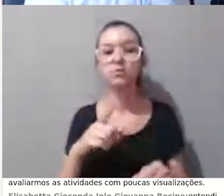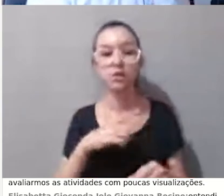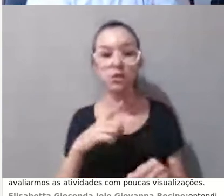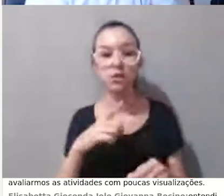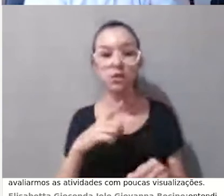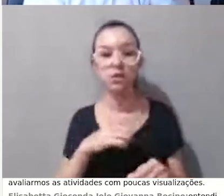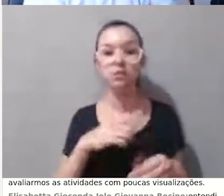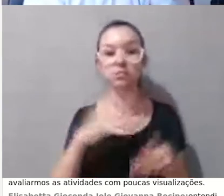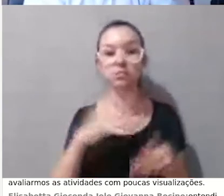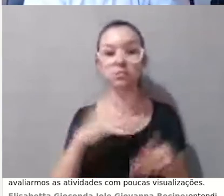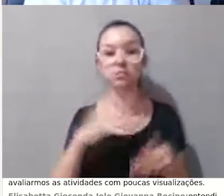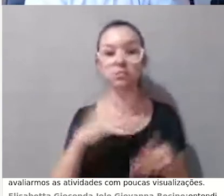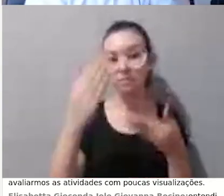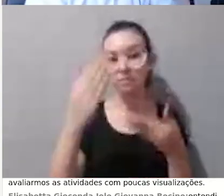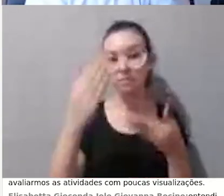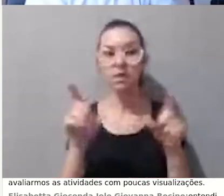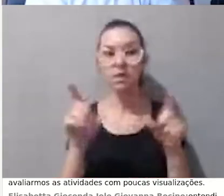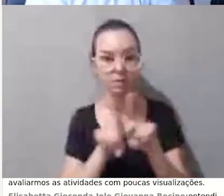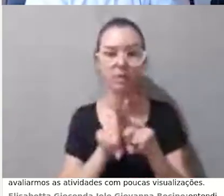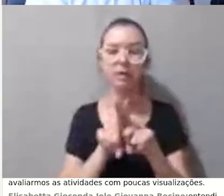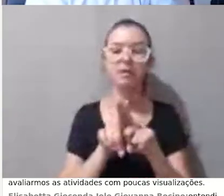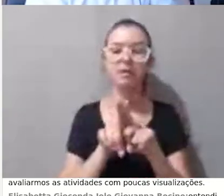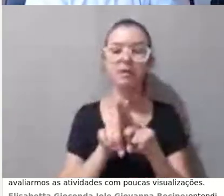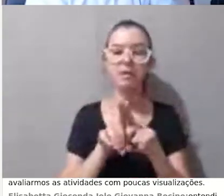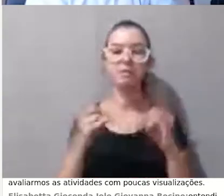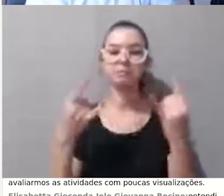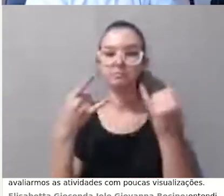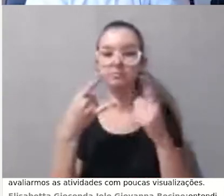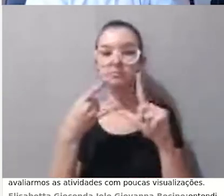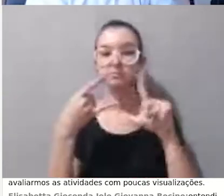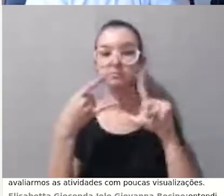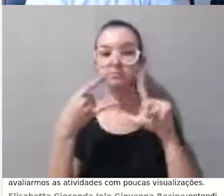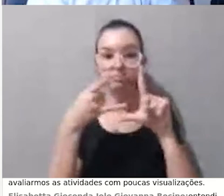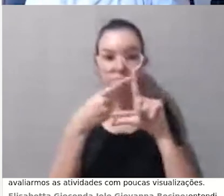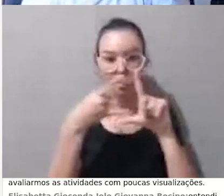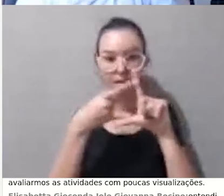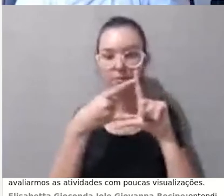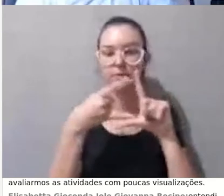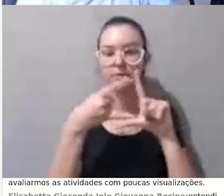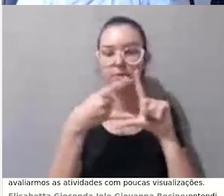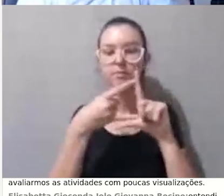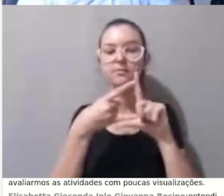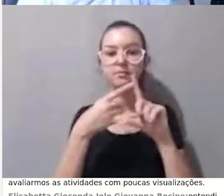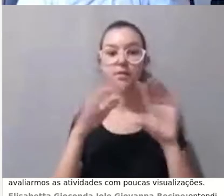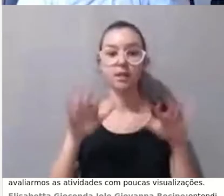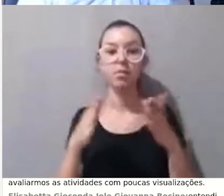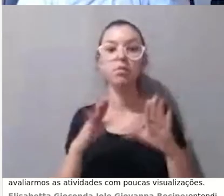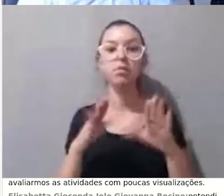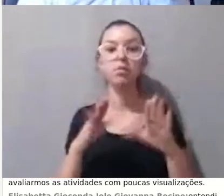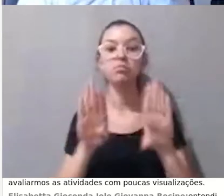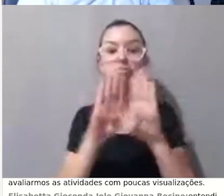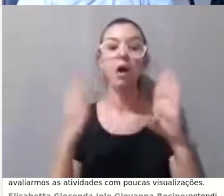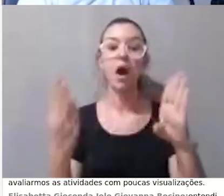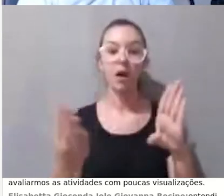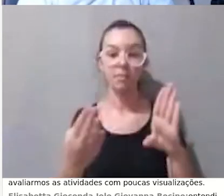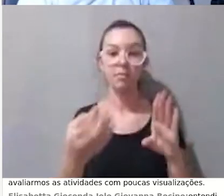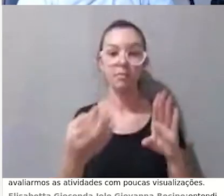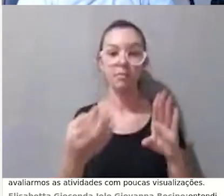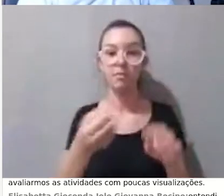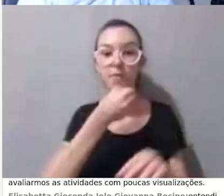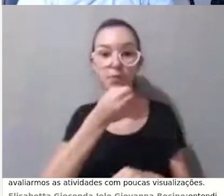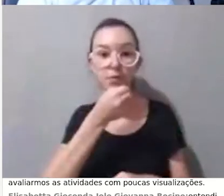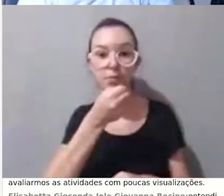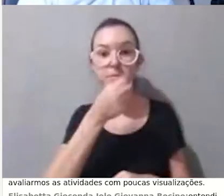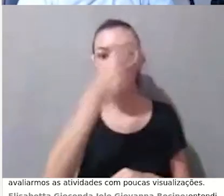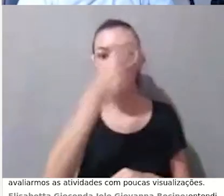excelente live, viu? As pessoas te agradecendo. E aí, depois, gente abre, Lívia, o microfone para outras pessoas que querem